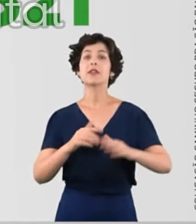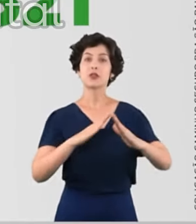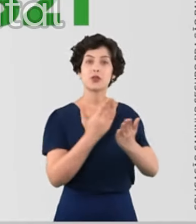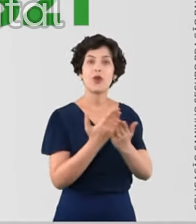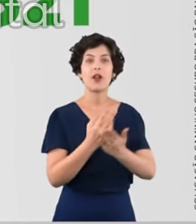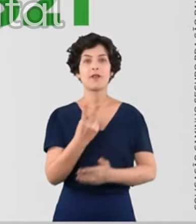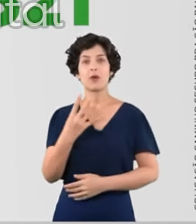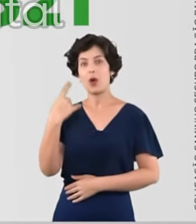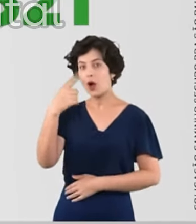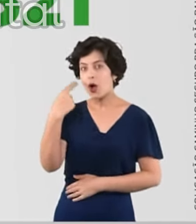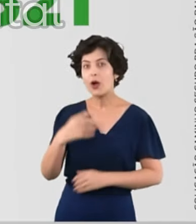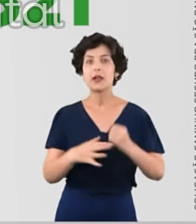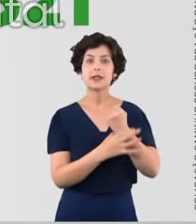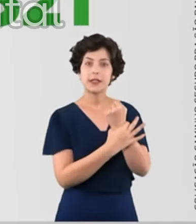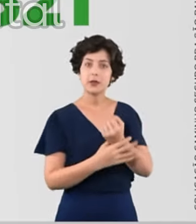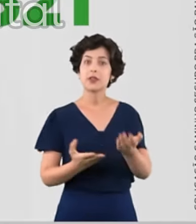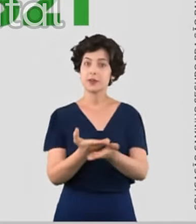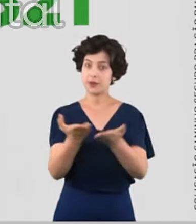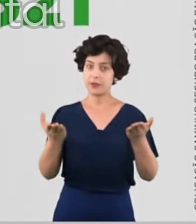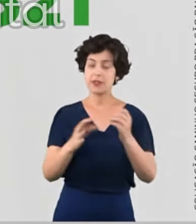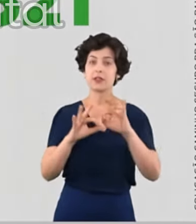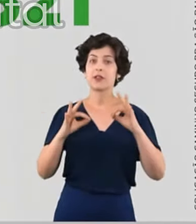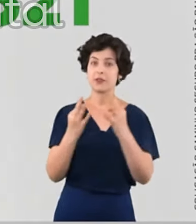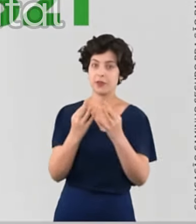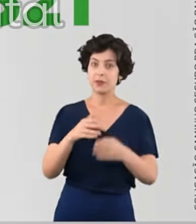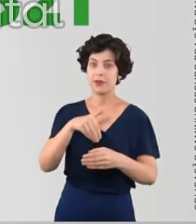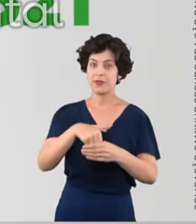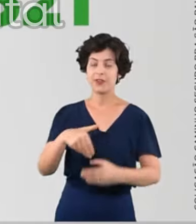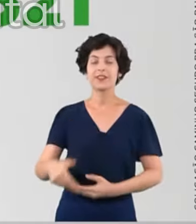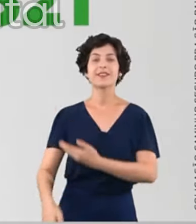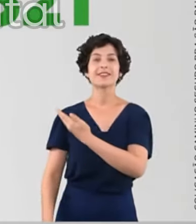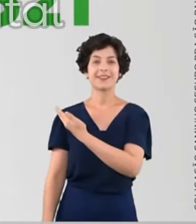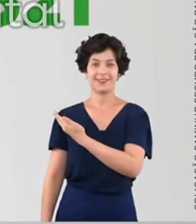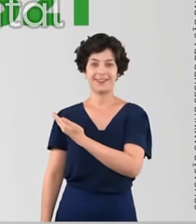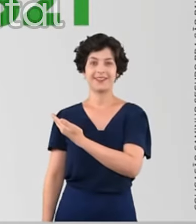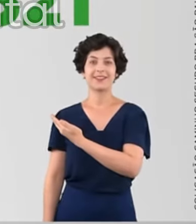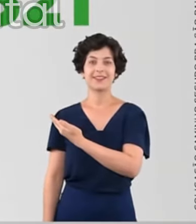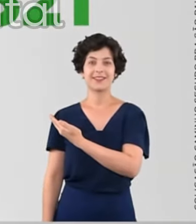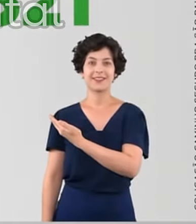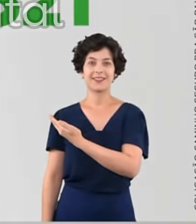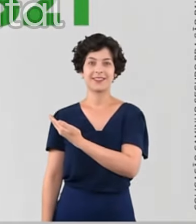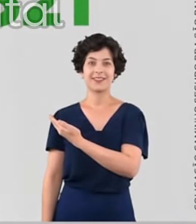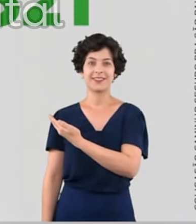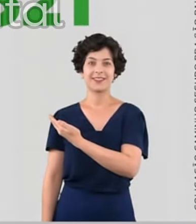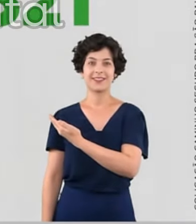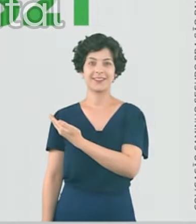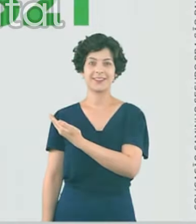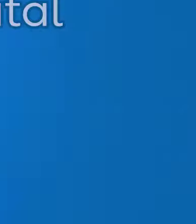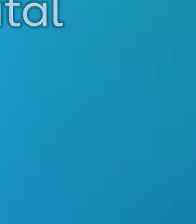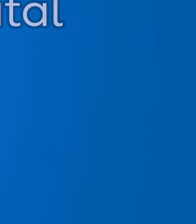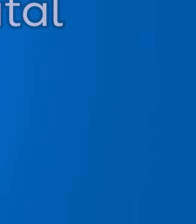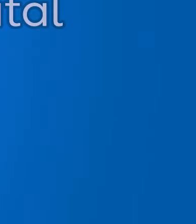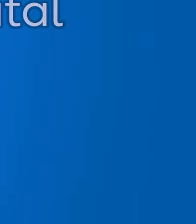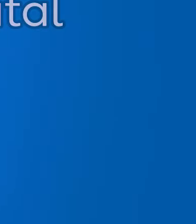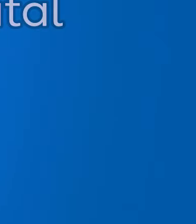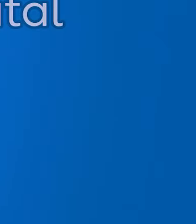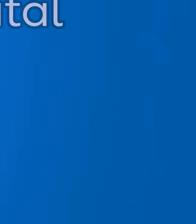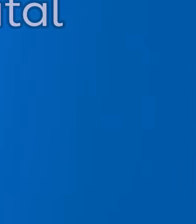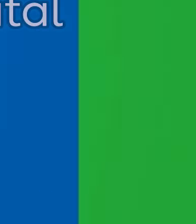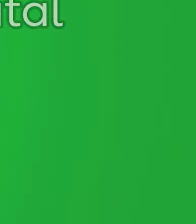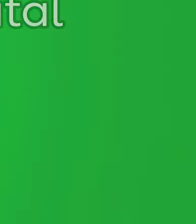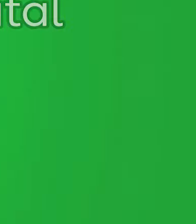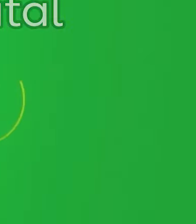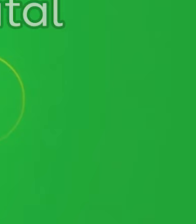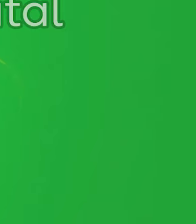creches, 24 horas e segurança para você e sua família, vote 7321 Fábio Moreira. Isso não pode